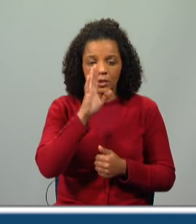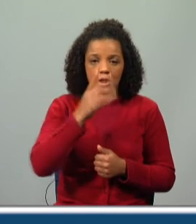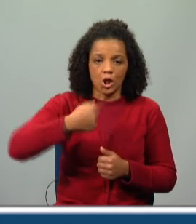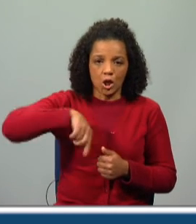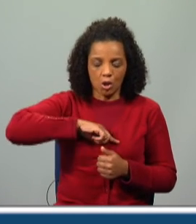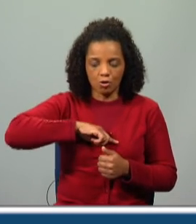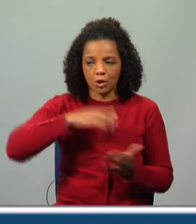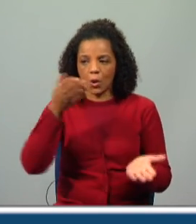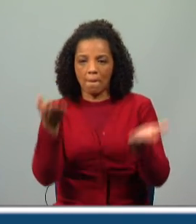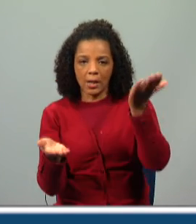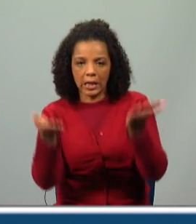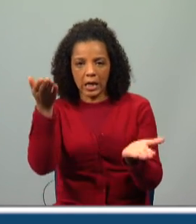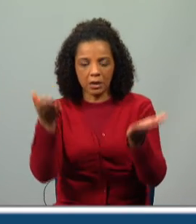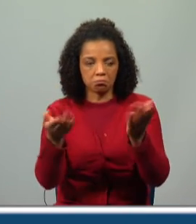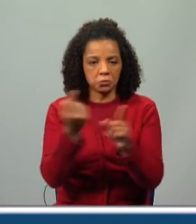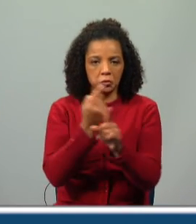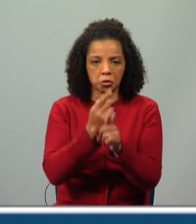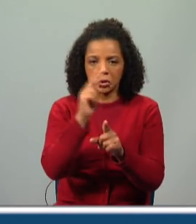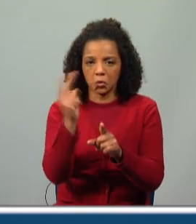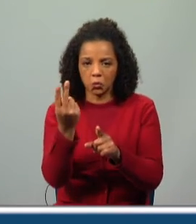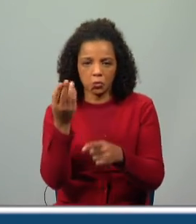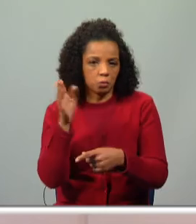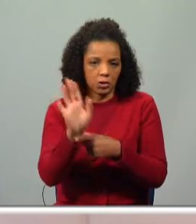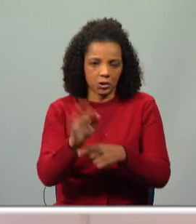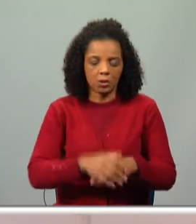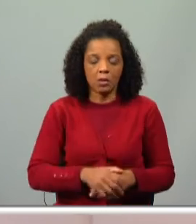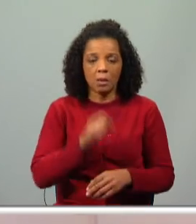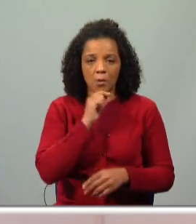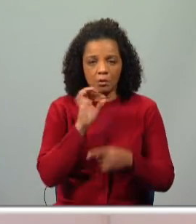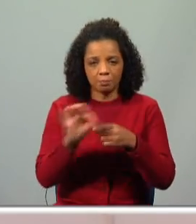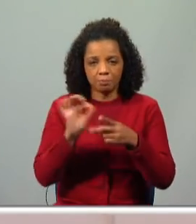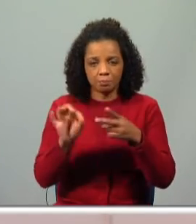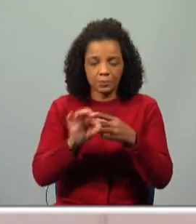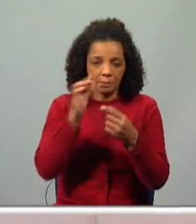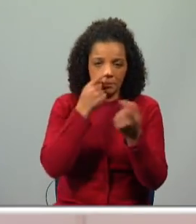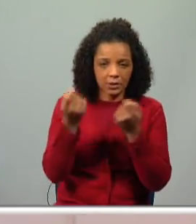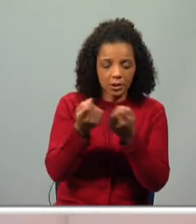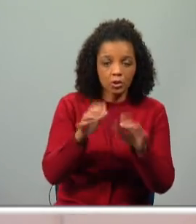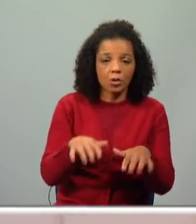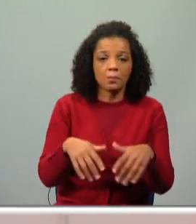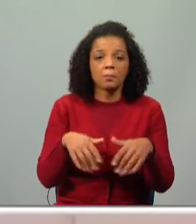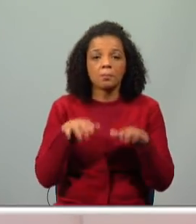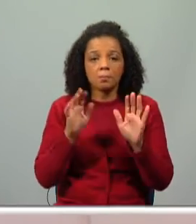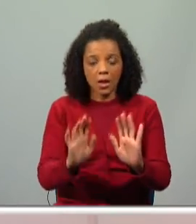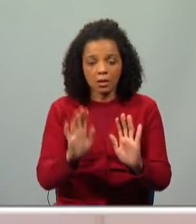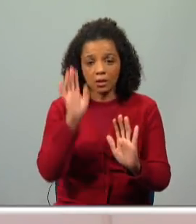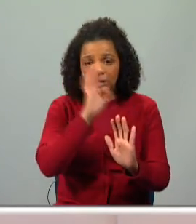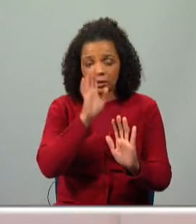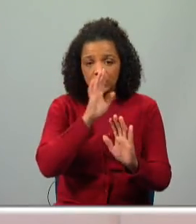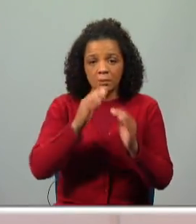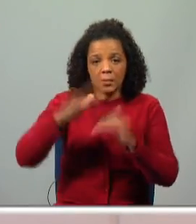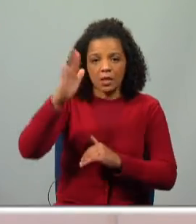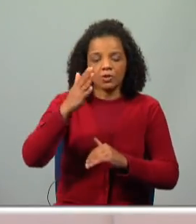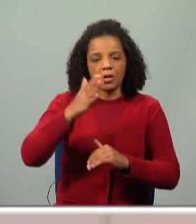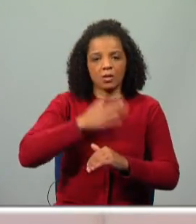comparações em relação a dois objetos, por exemplo, que podem ter características semelhantes, mas se tiver mais dá